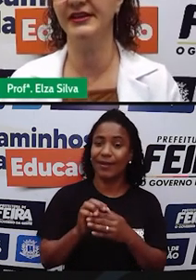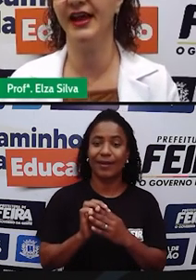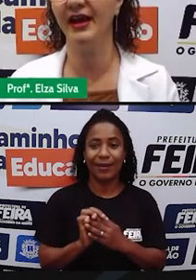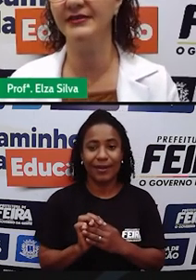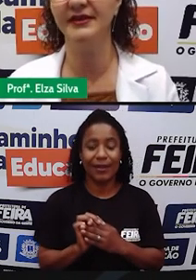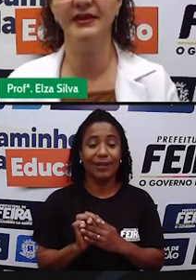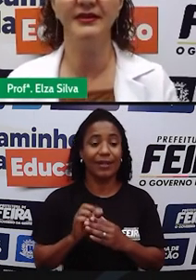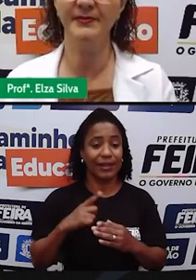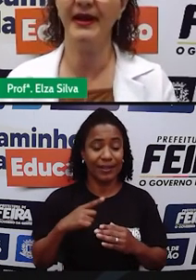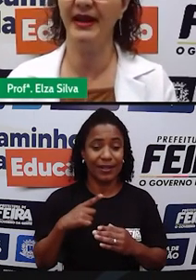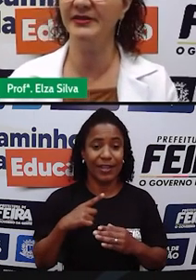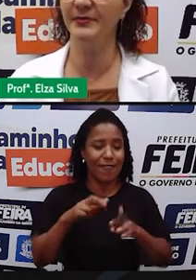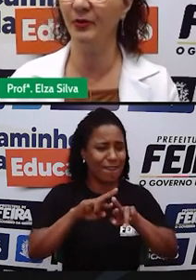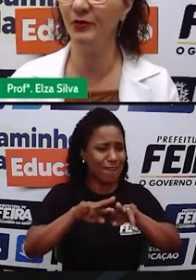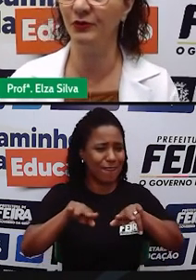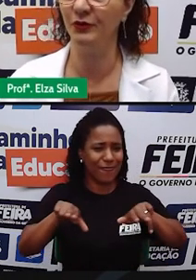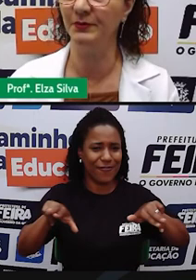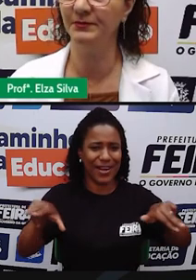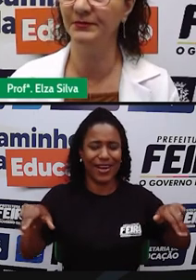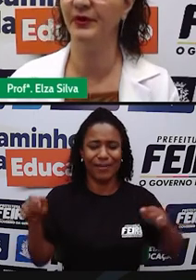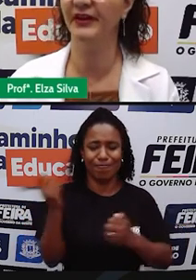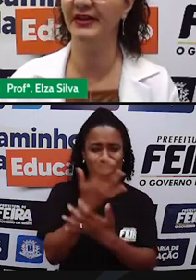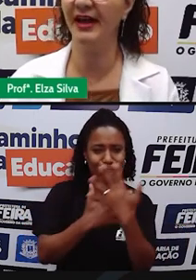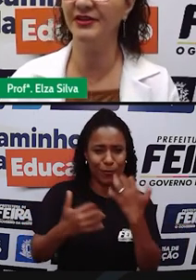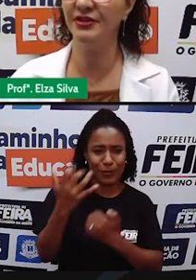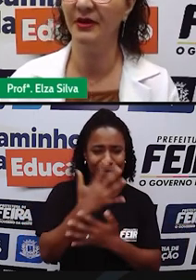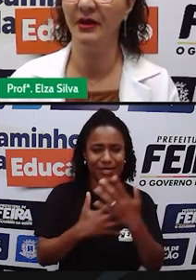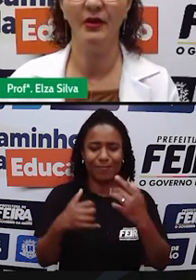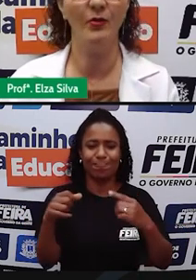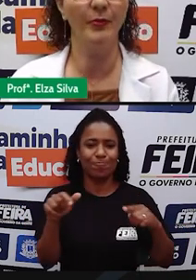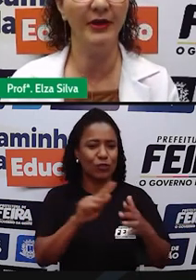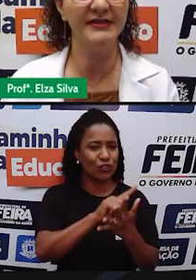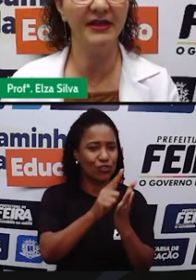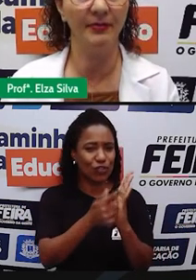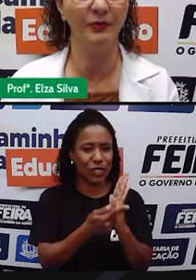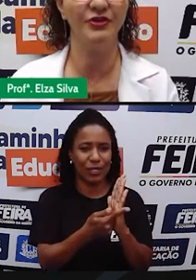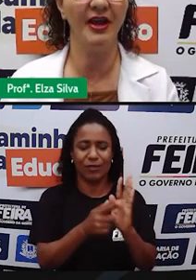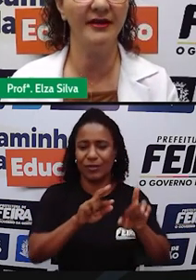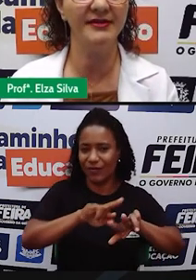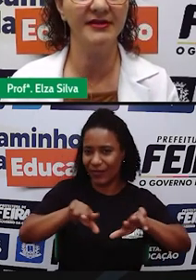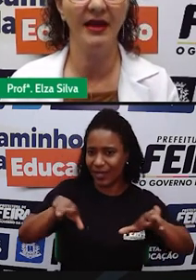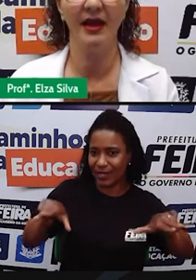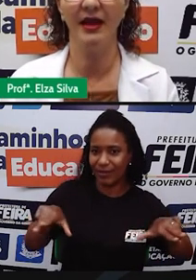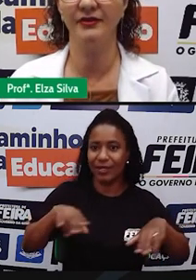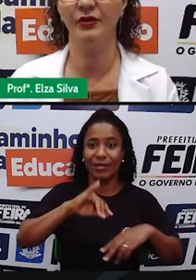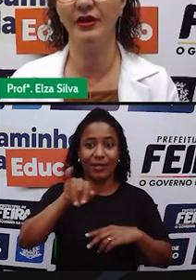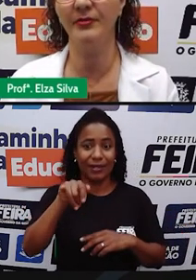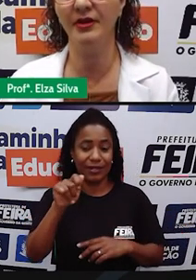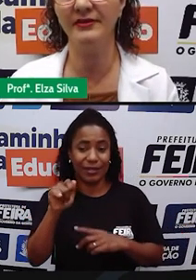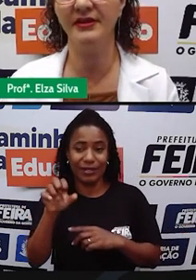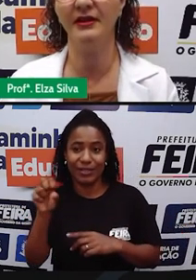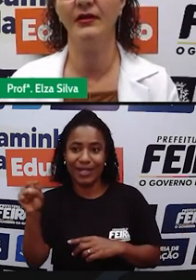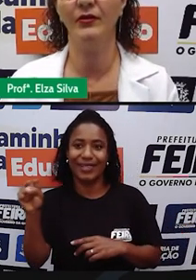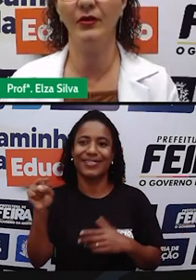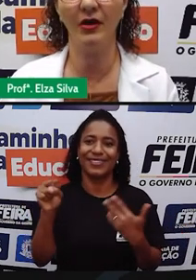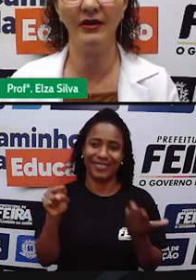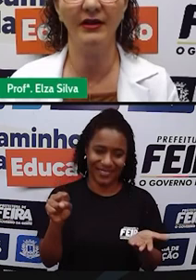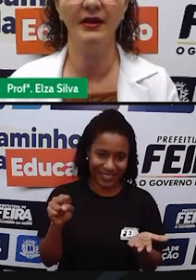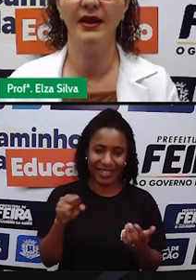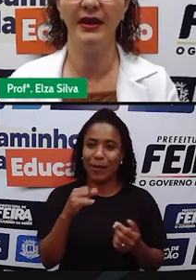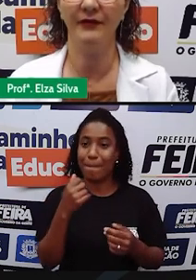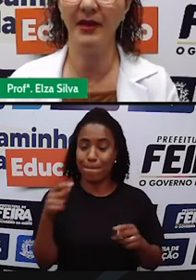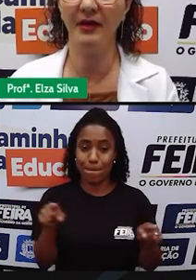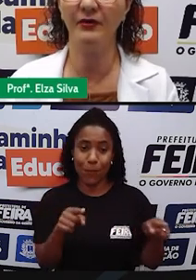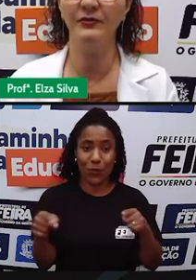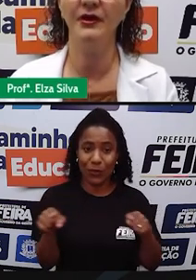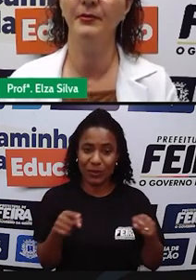gêneros musicais espalhados pelo mundo Não é verdade? Como por exemplo Jazz Electronic Music Rock